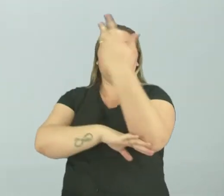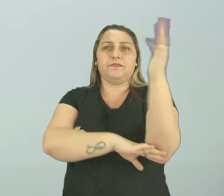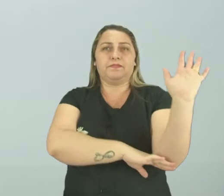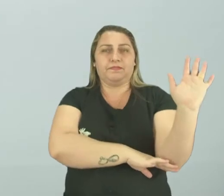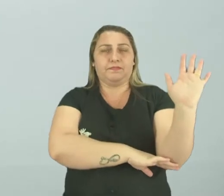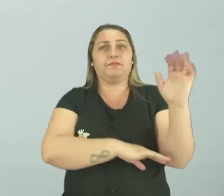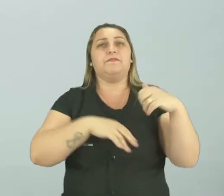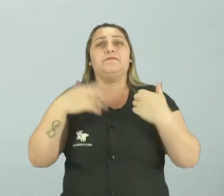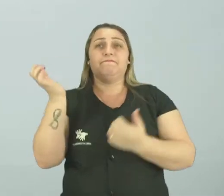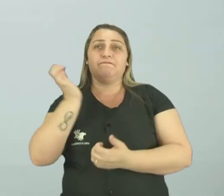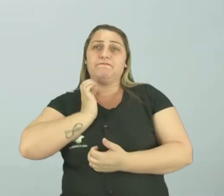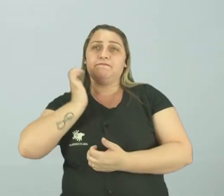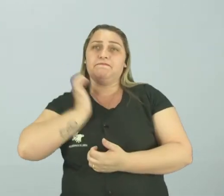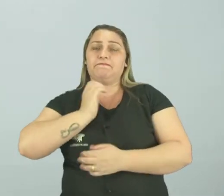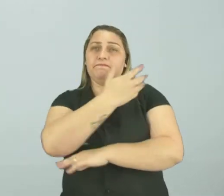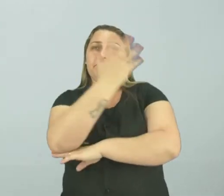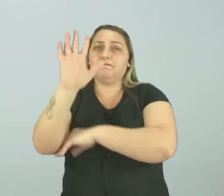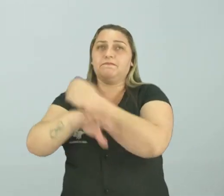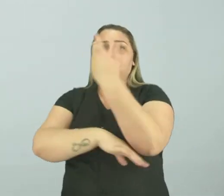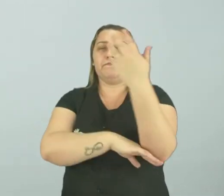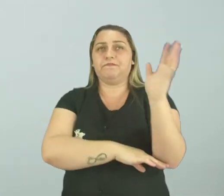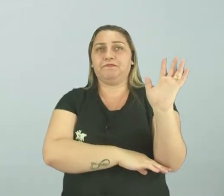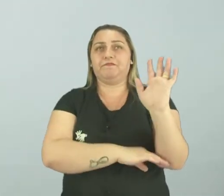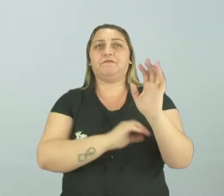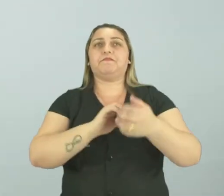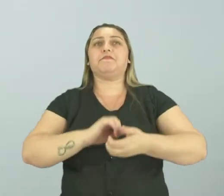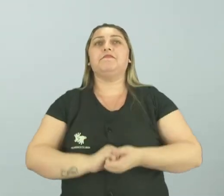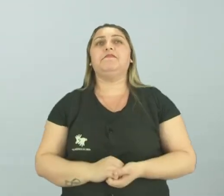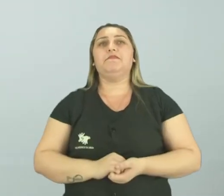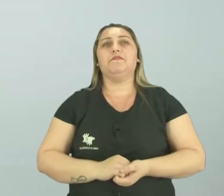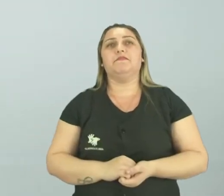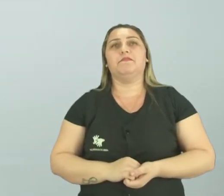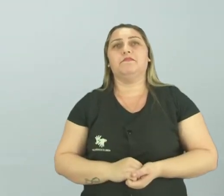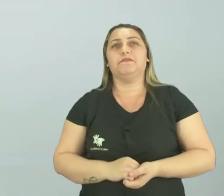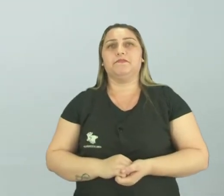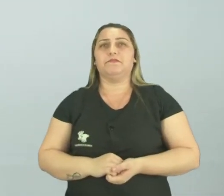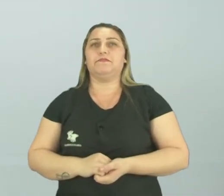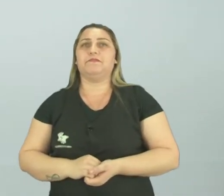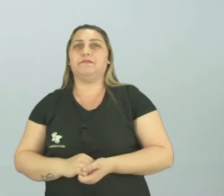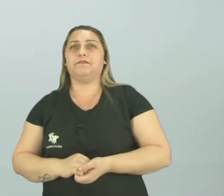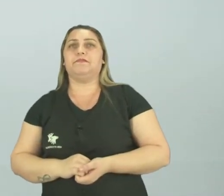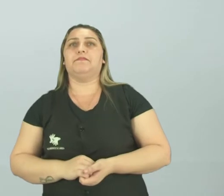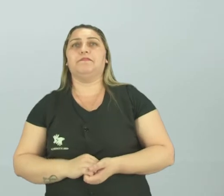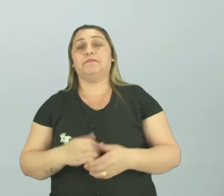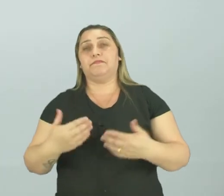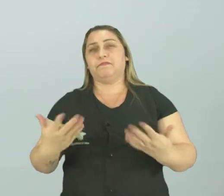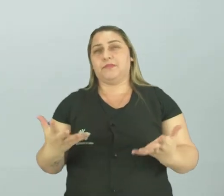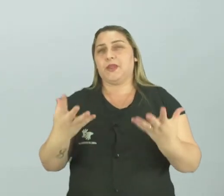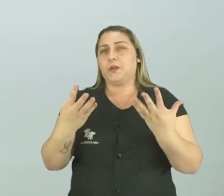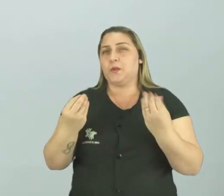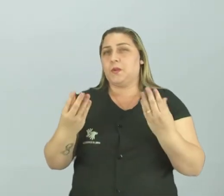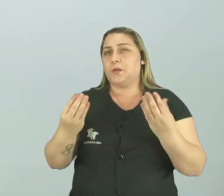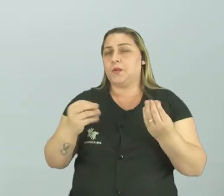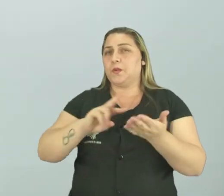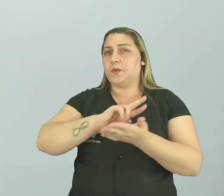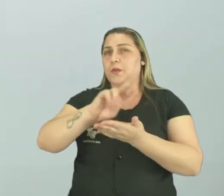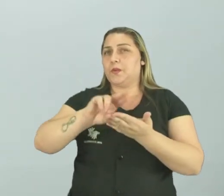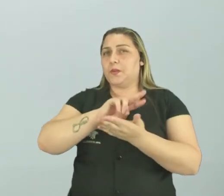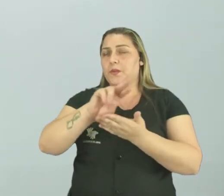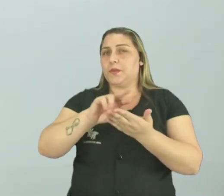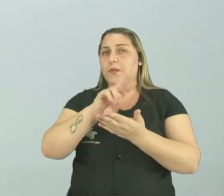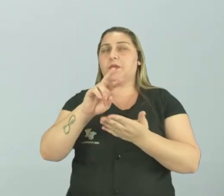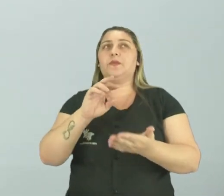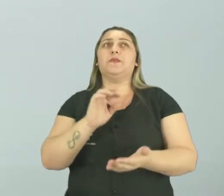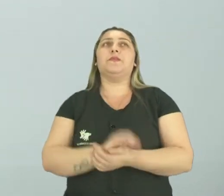A nossa floresta. nossa rica floresta. Algo rico é algo que não é pobre, né? Então, é muita coisa. E muitas coisas